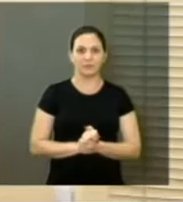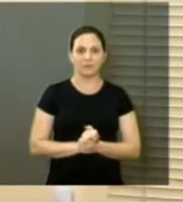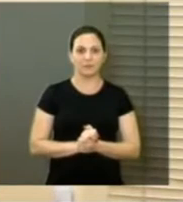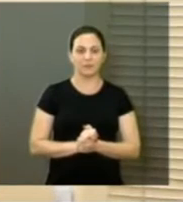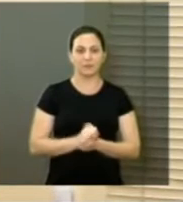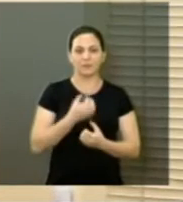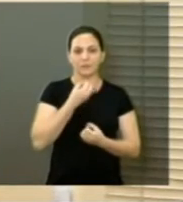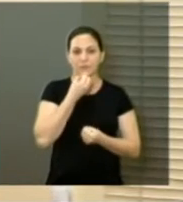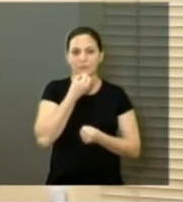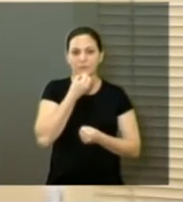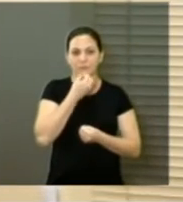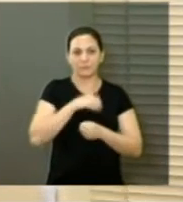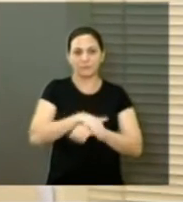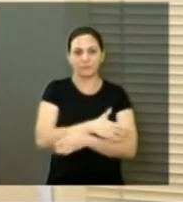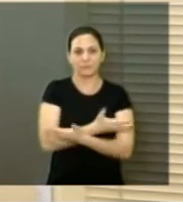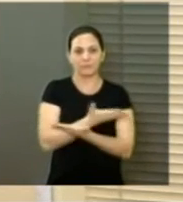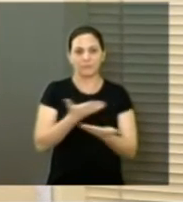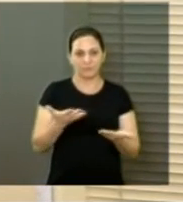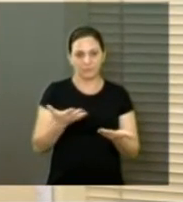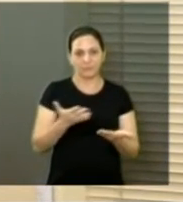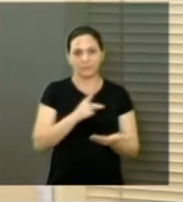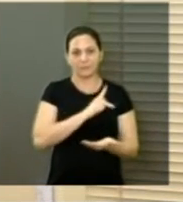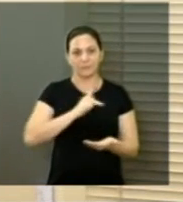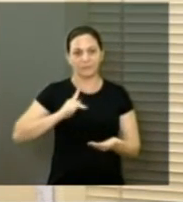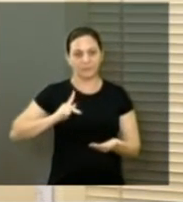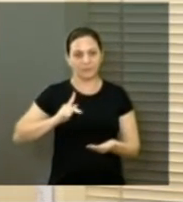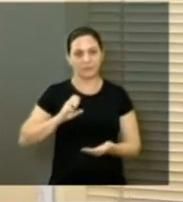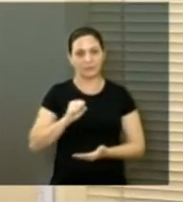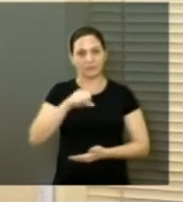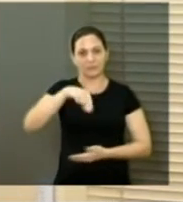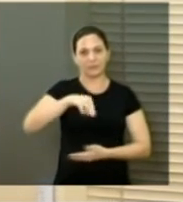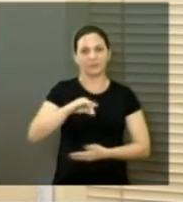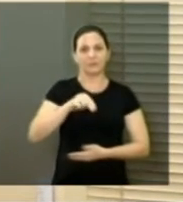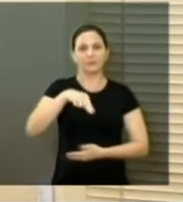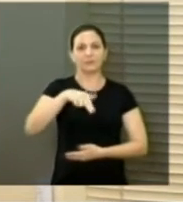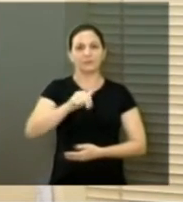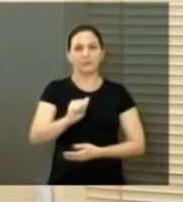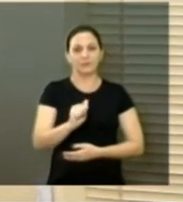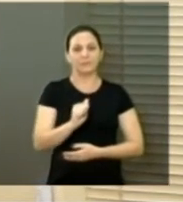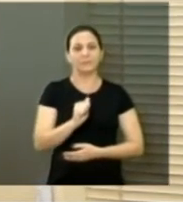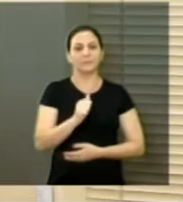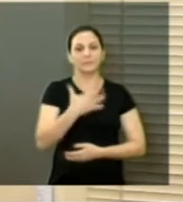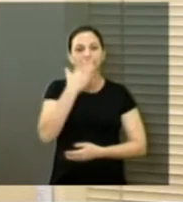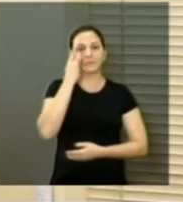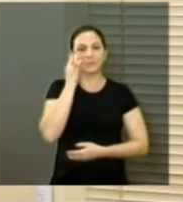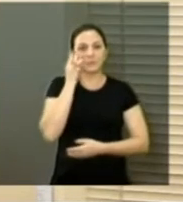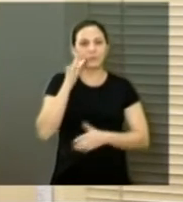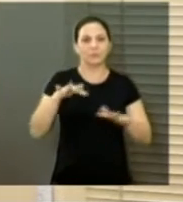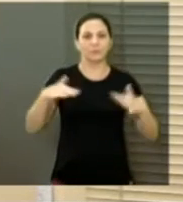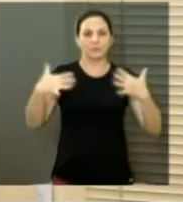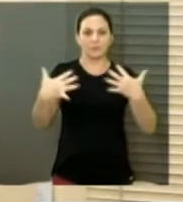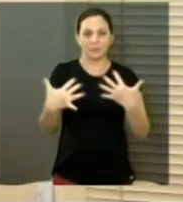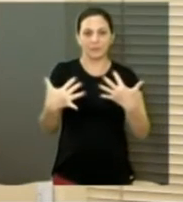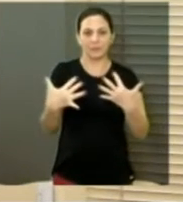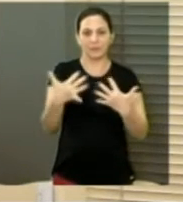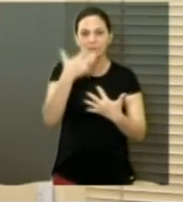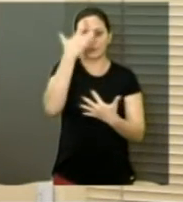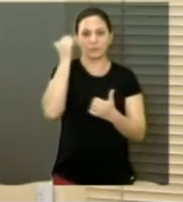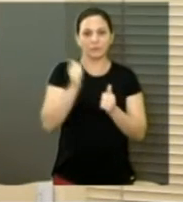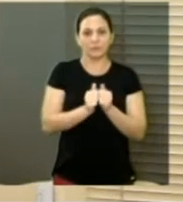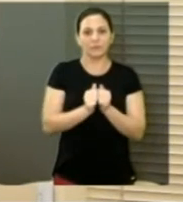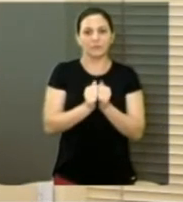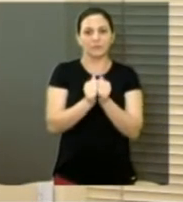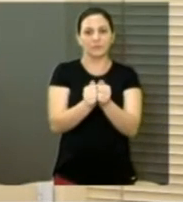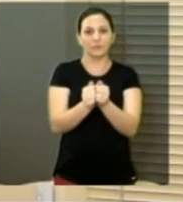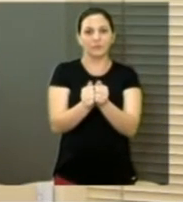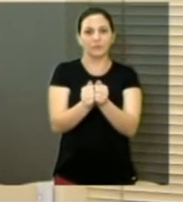Boa noite a todos, boa noite mesa, presidente em exercício, tenente Santana, presentes no plenário, meus amigos lá atrás que vieram junto, meu